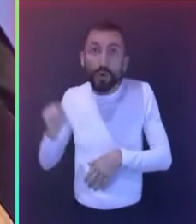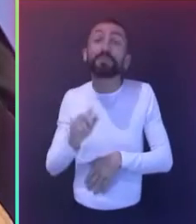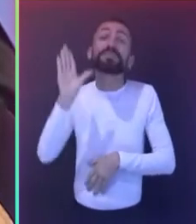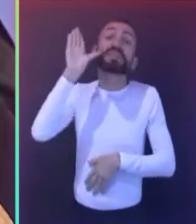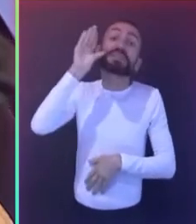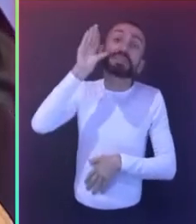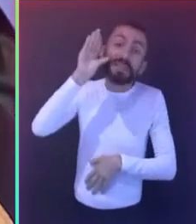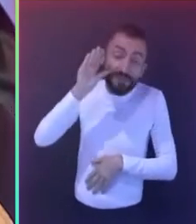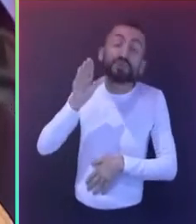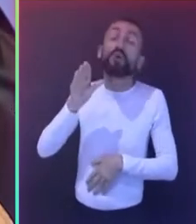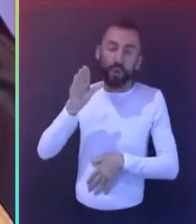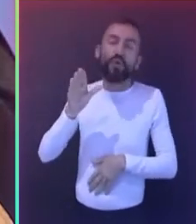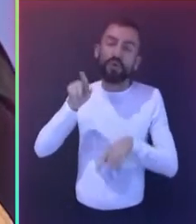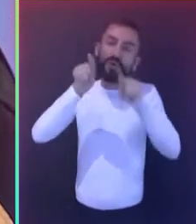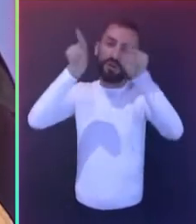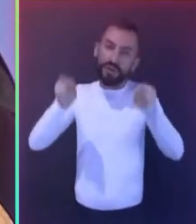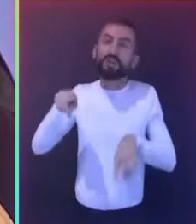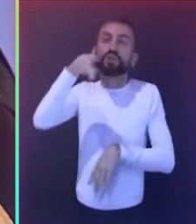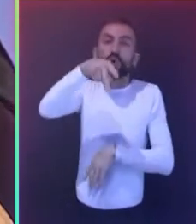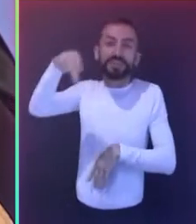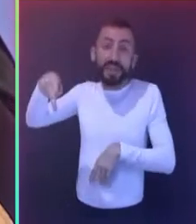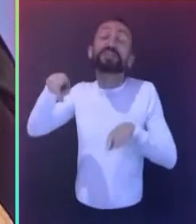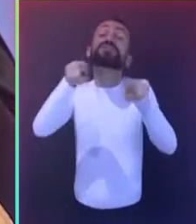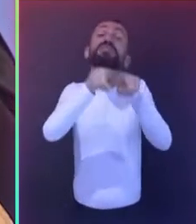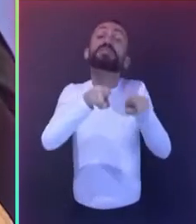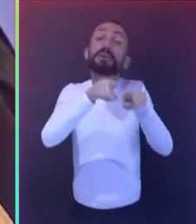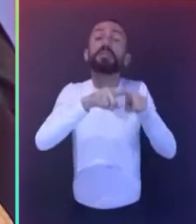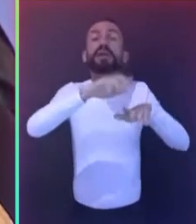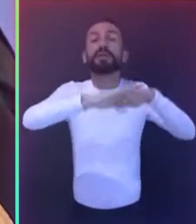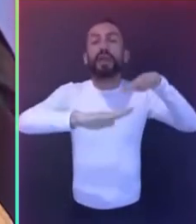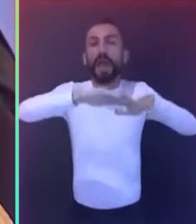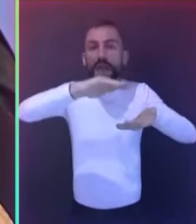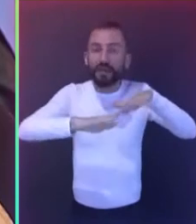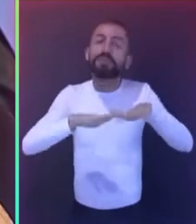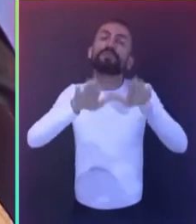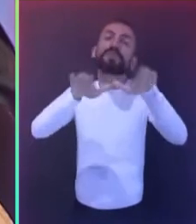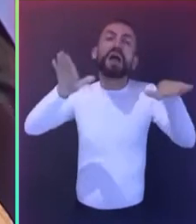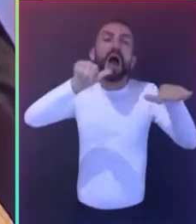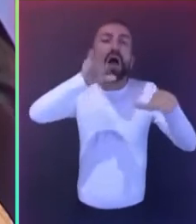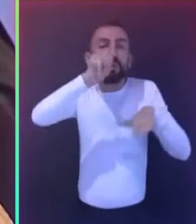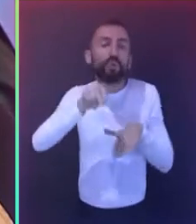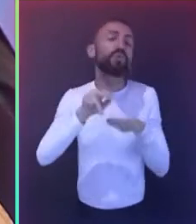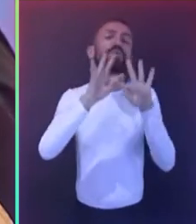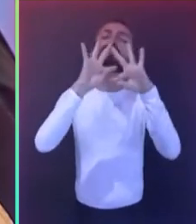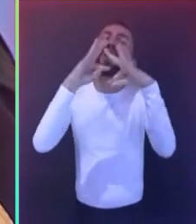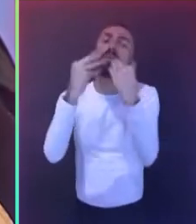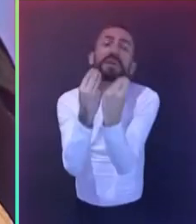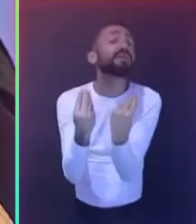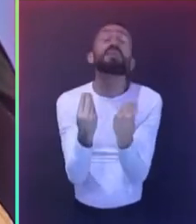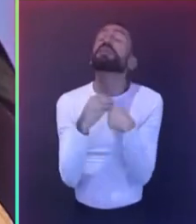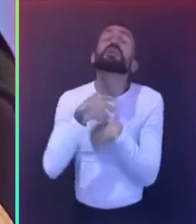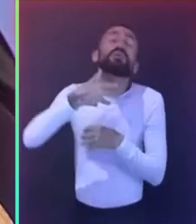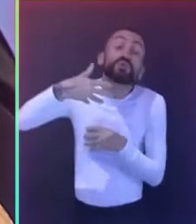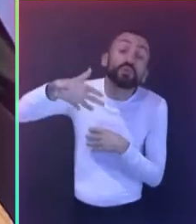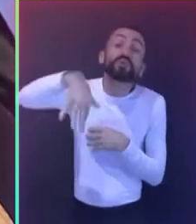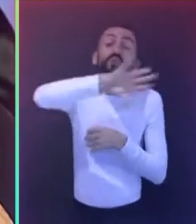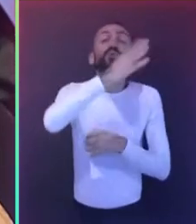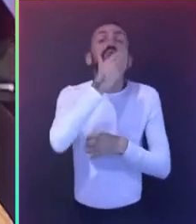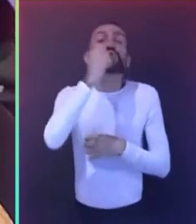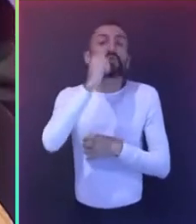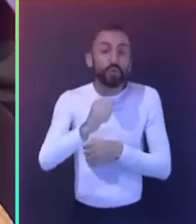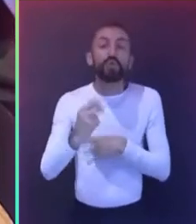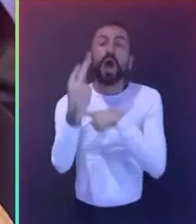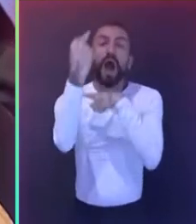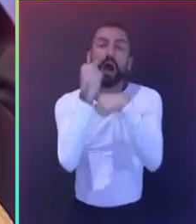docentes e técnicos administrativos, alunos, familiares e todos e todas que nos acompanham aqui